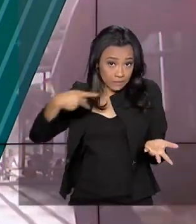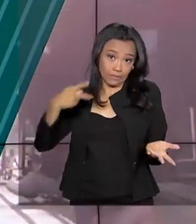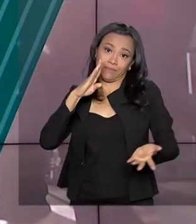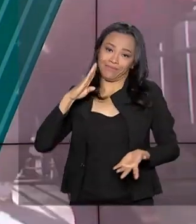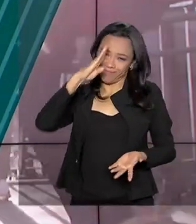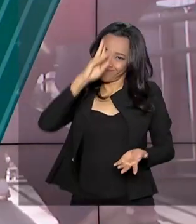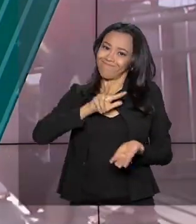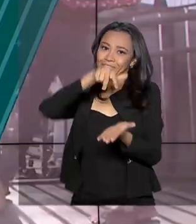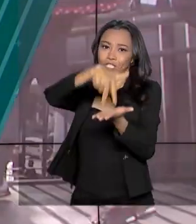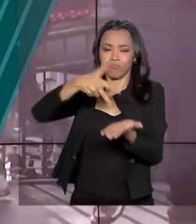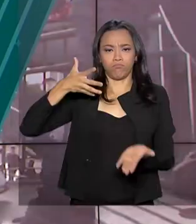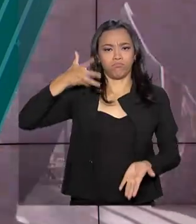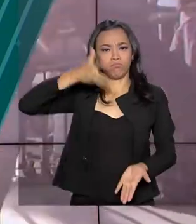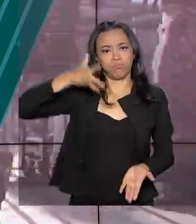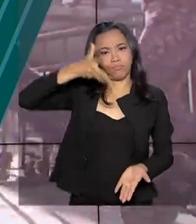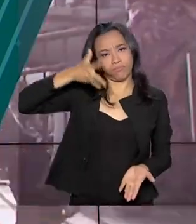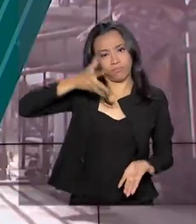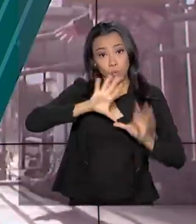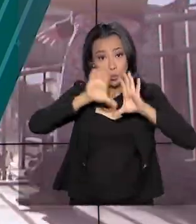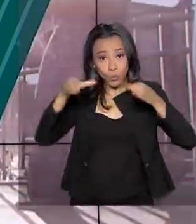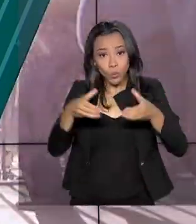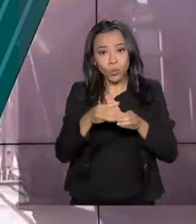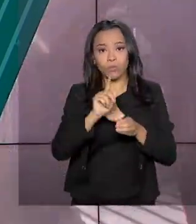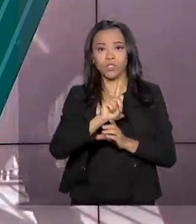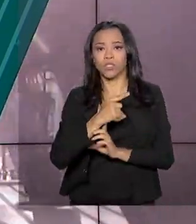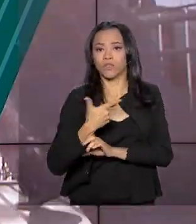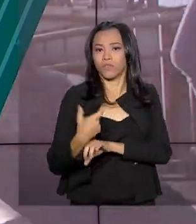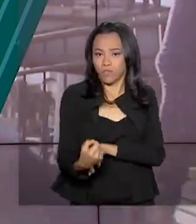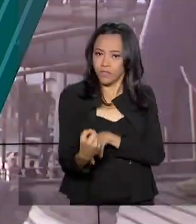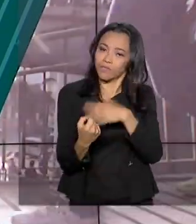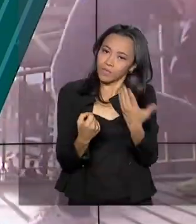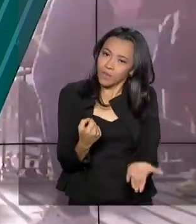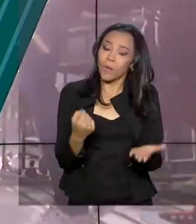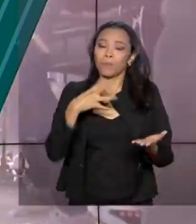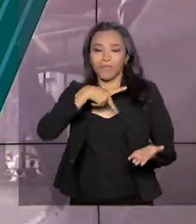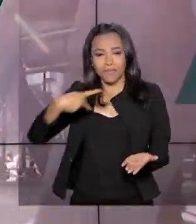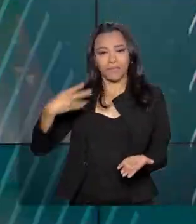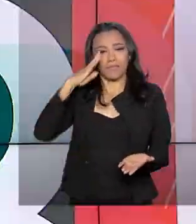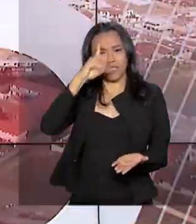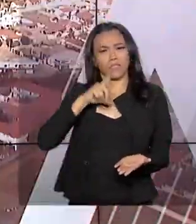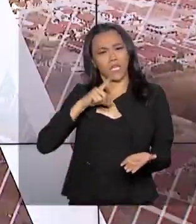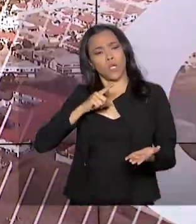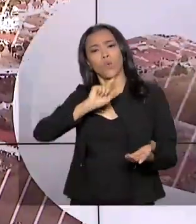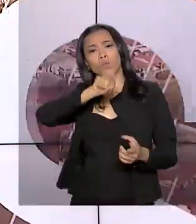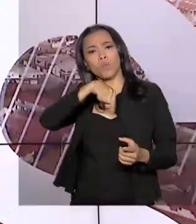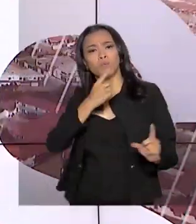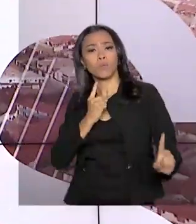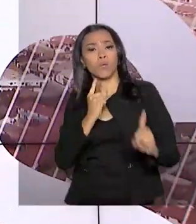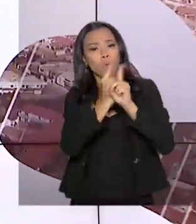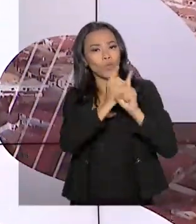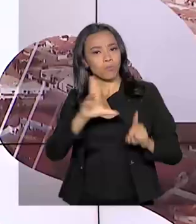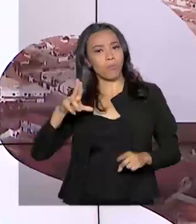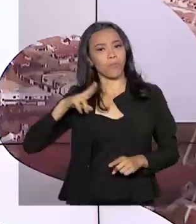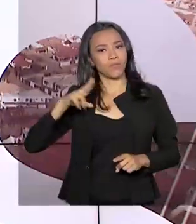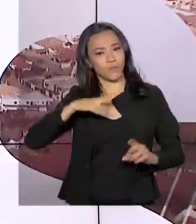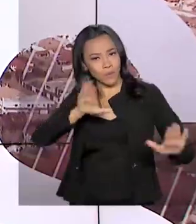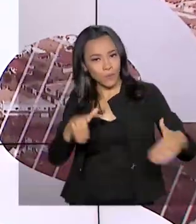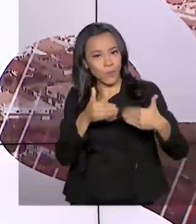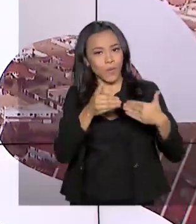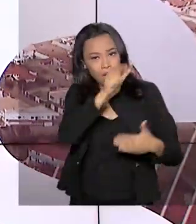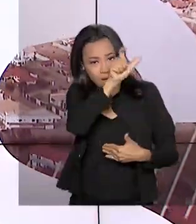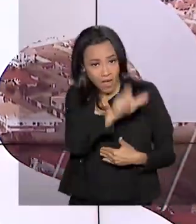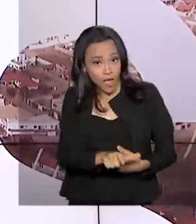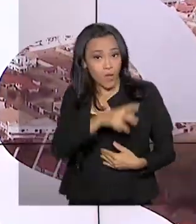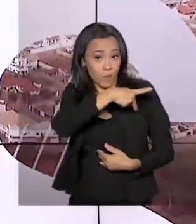discursa na plenária do G20. O presidente brasileiro também tem um encontro reservado com o presidente da China, Xi Jinping.